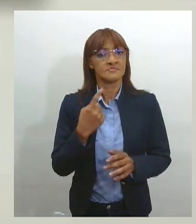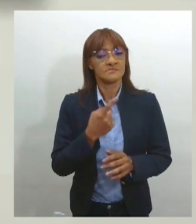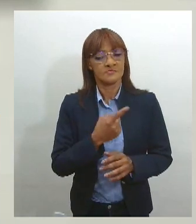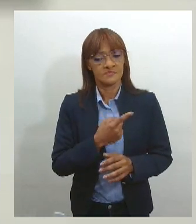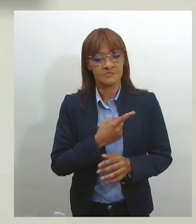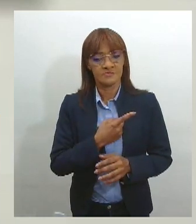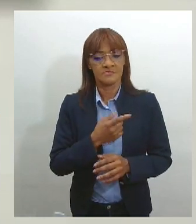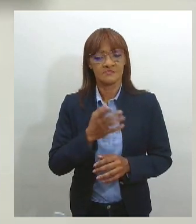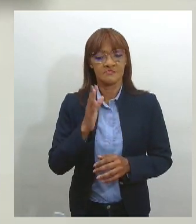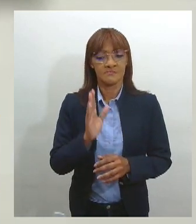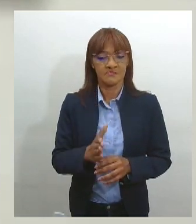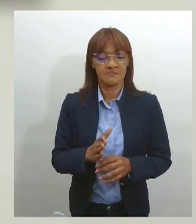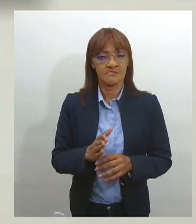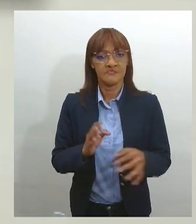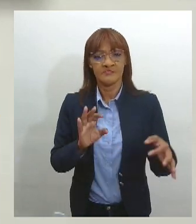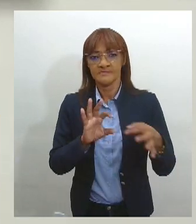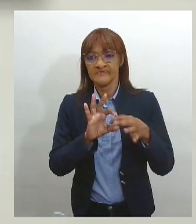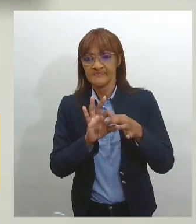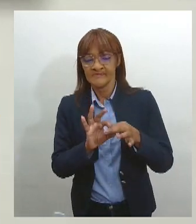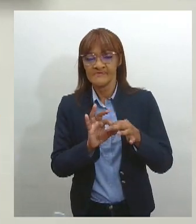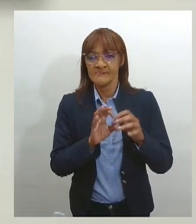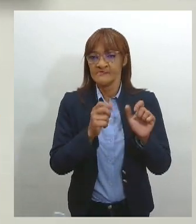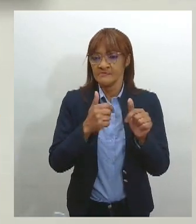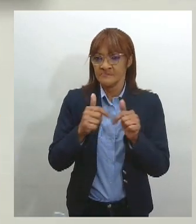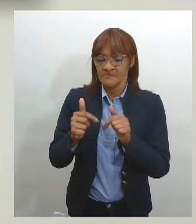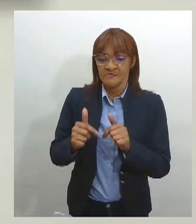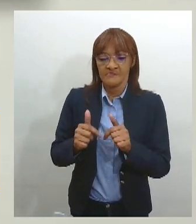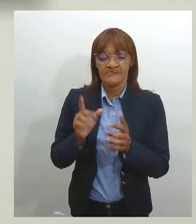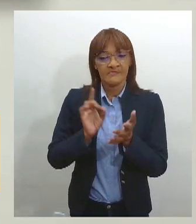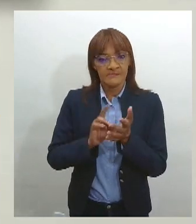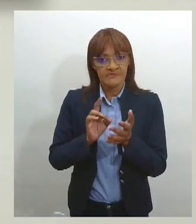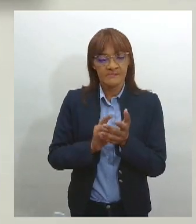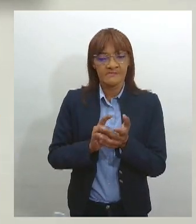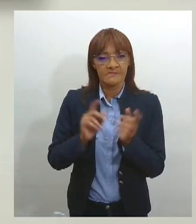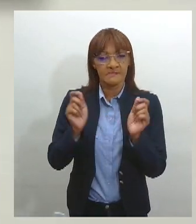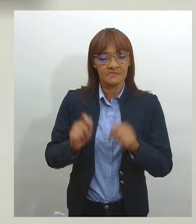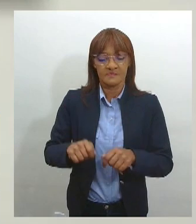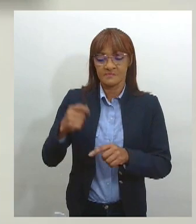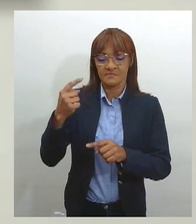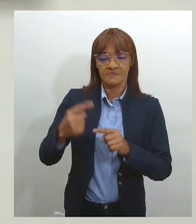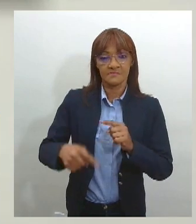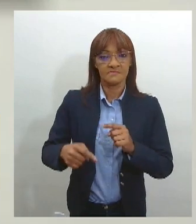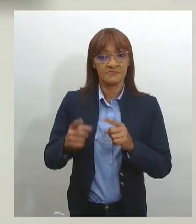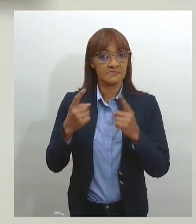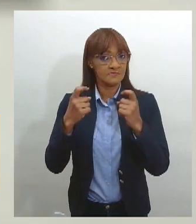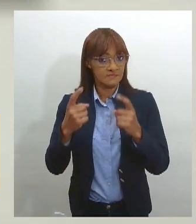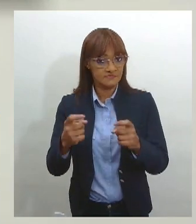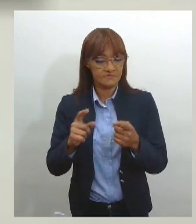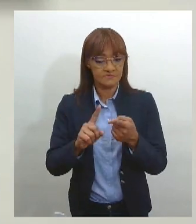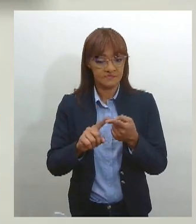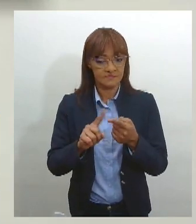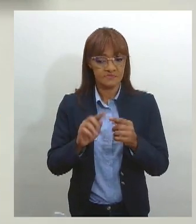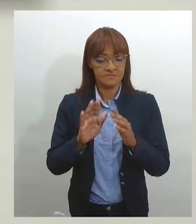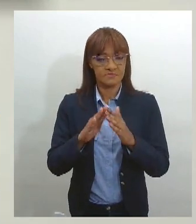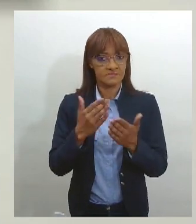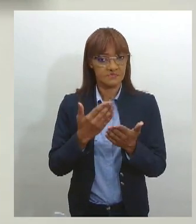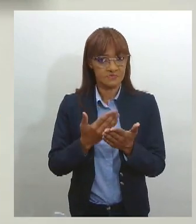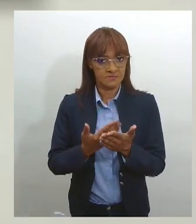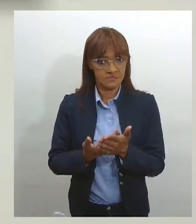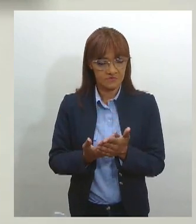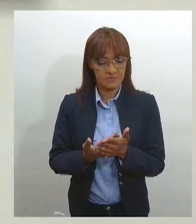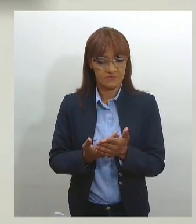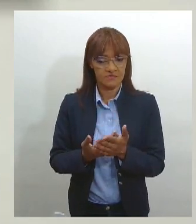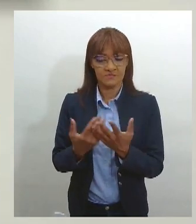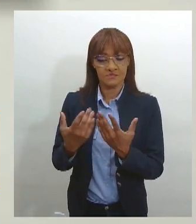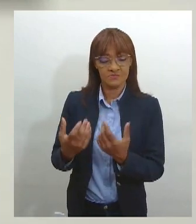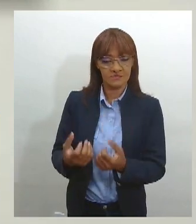que esse combate realmente exista, né? Fora as escolas que têm aderido ao nosso projeto Papo Cabeça, onde a